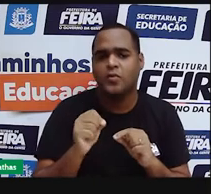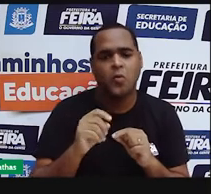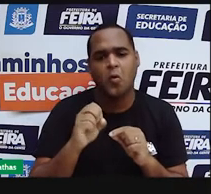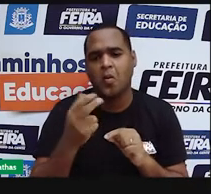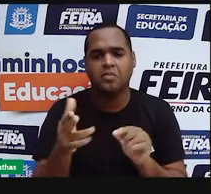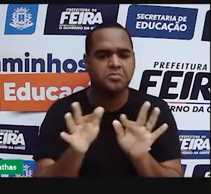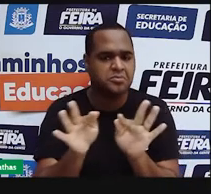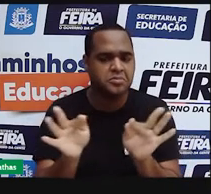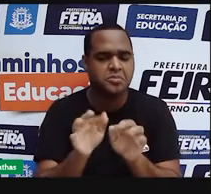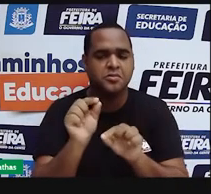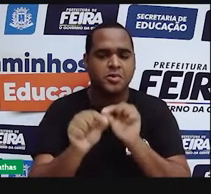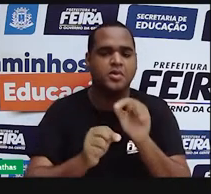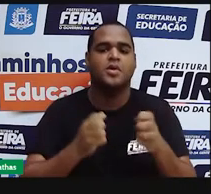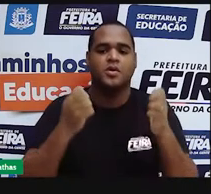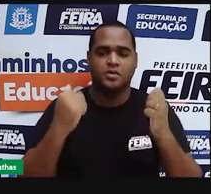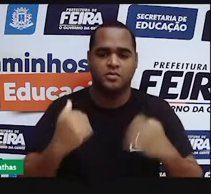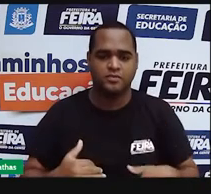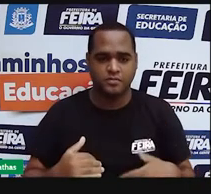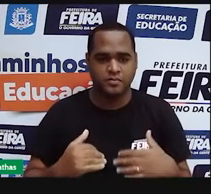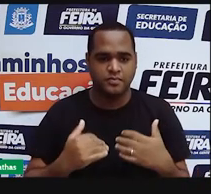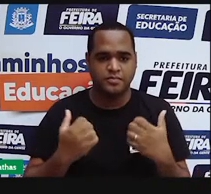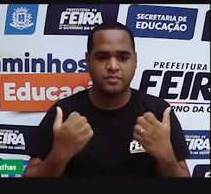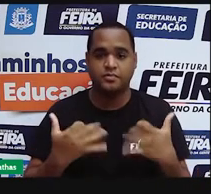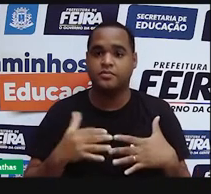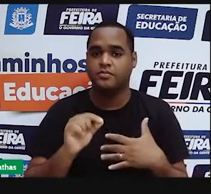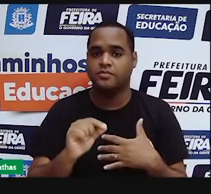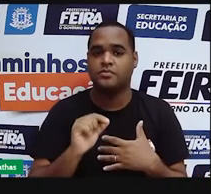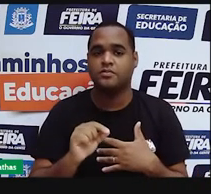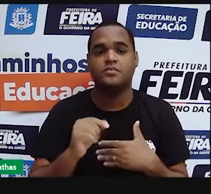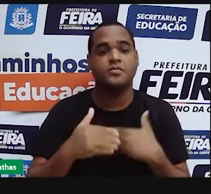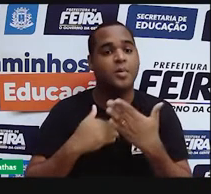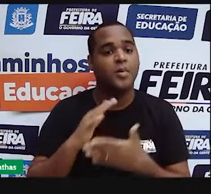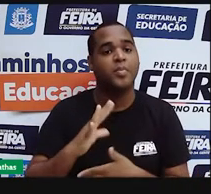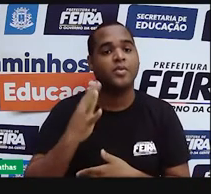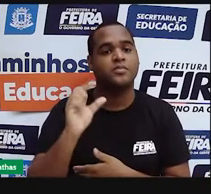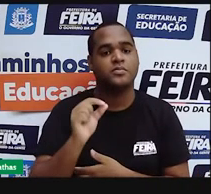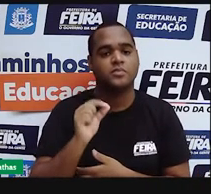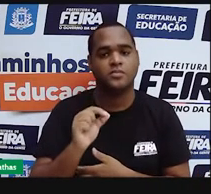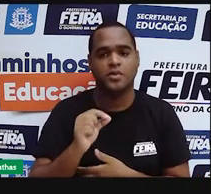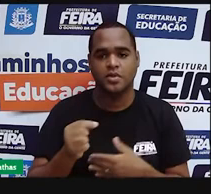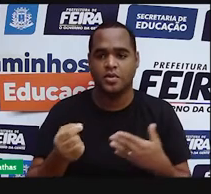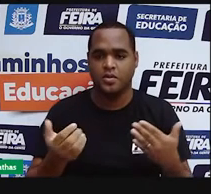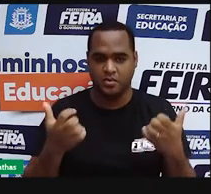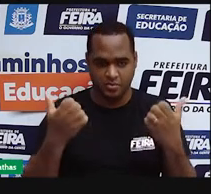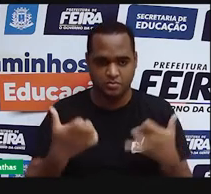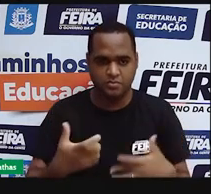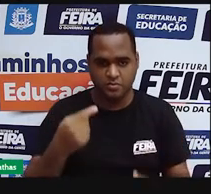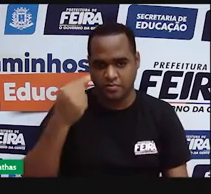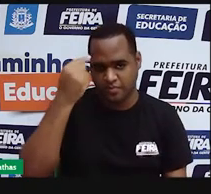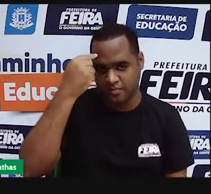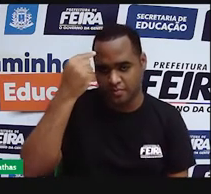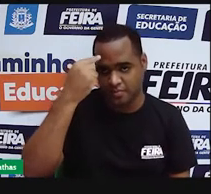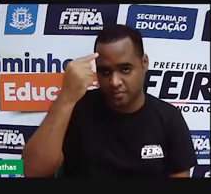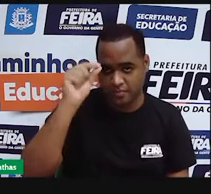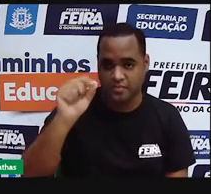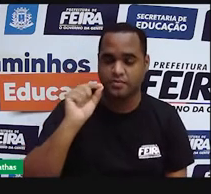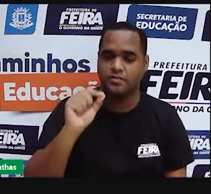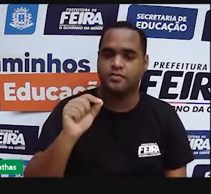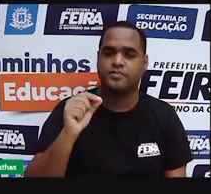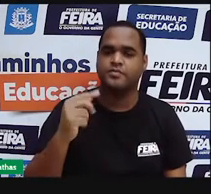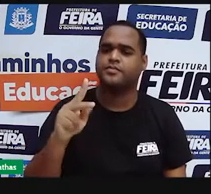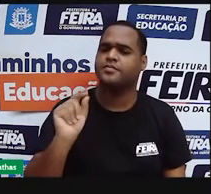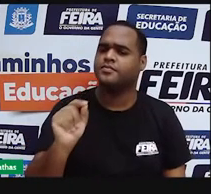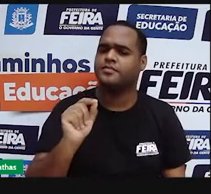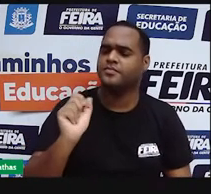modelo Rutherford-Bohr. O que foi que aconteceu? Bohr pegou as ideias de Rutherford e melhorou de